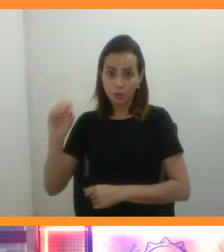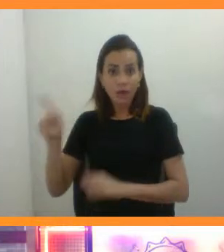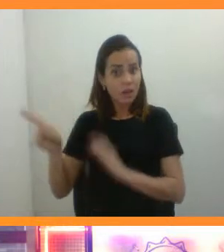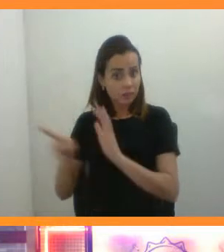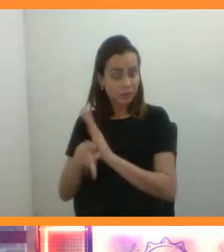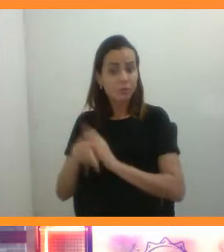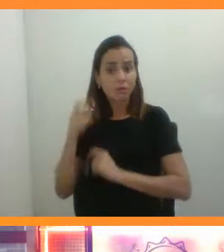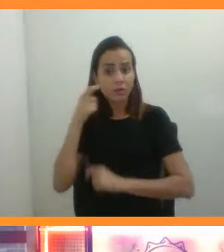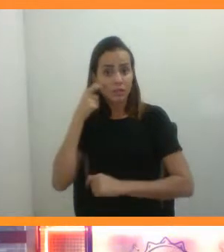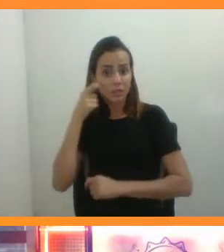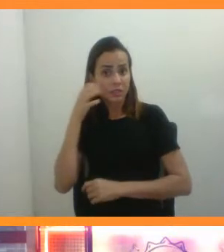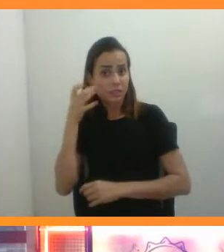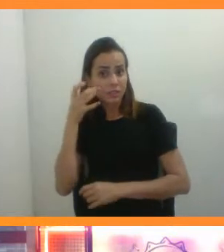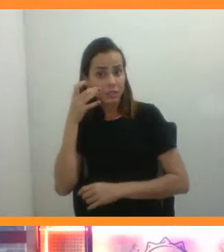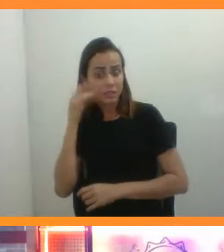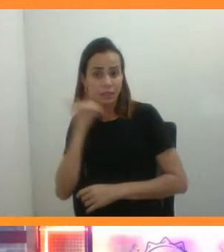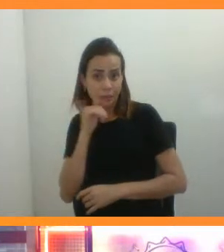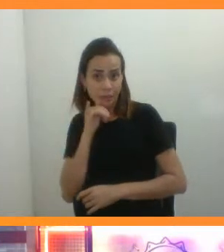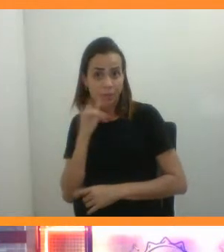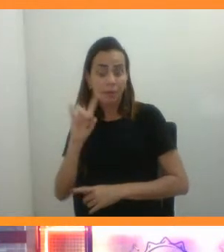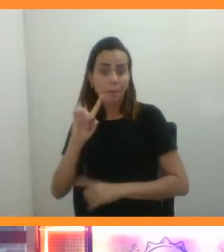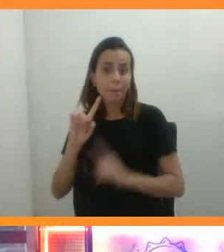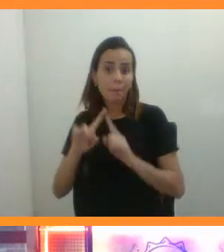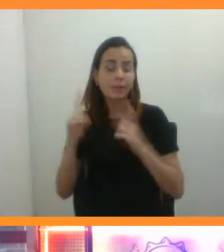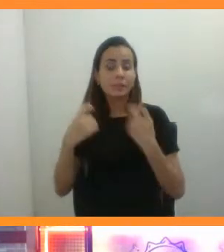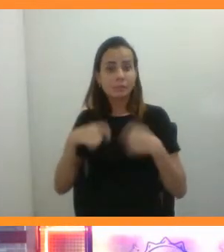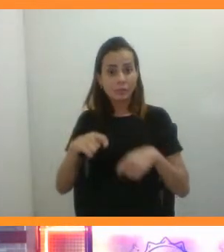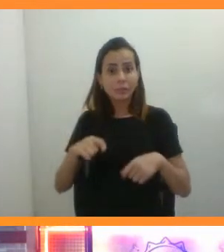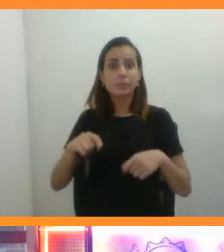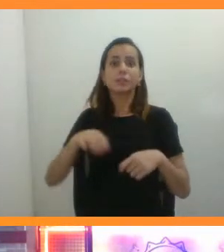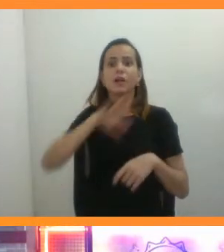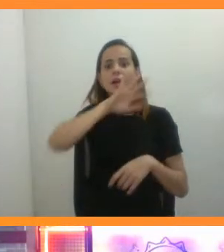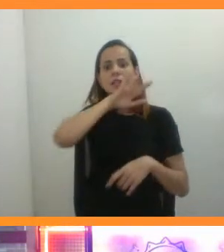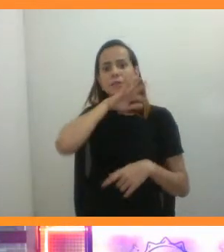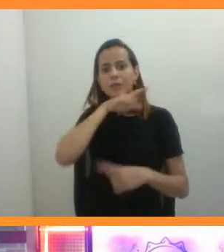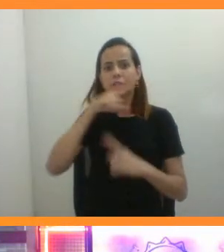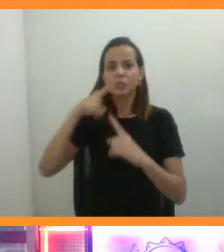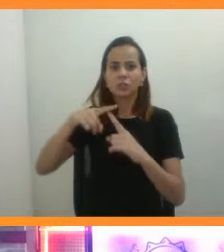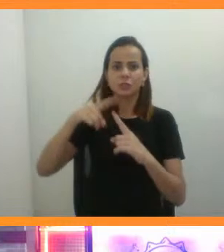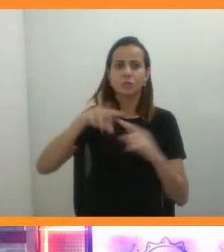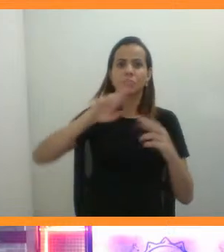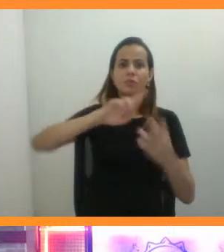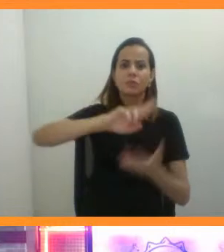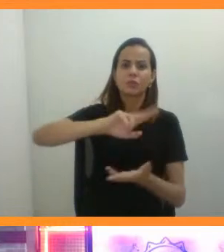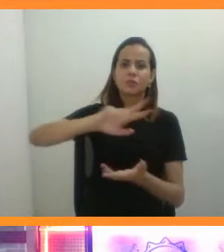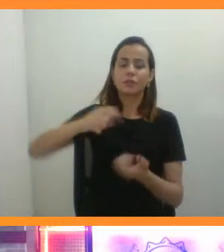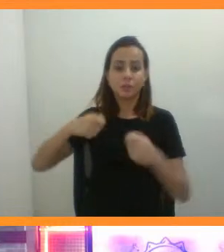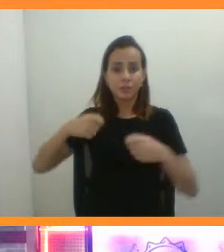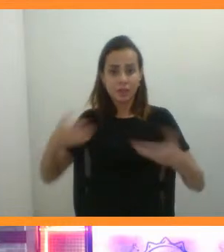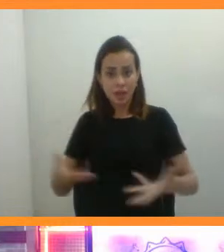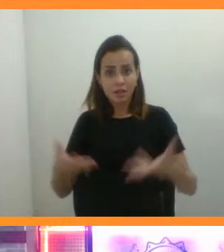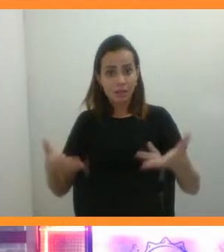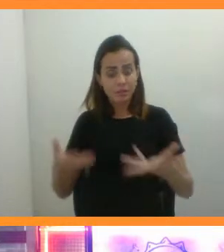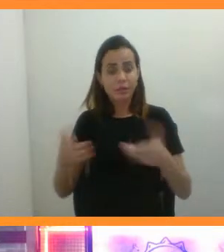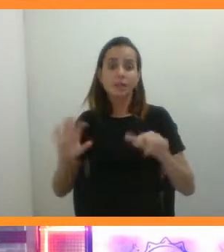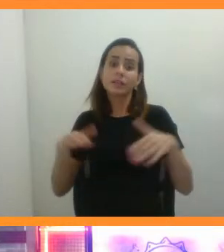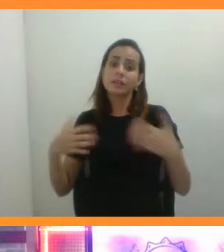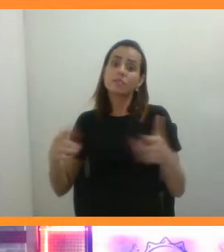outras espécies que precisam também desse tipo de incentivo, né? Então, a sua pergunta, ela tem